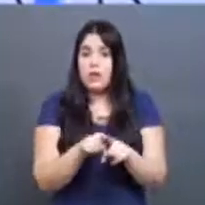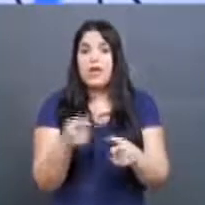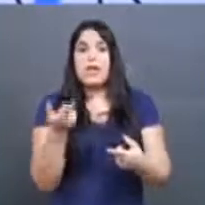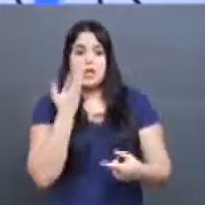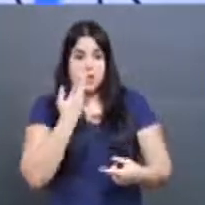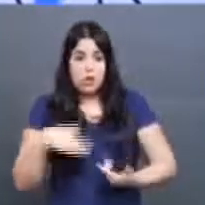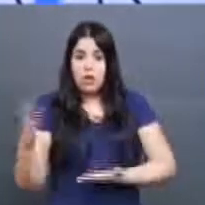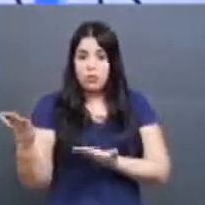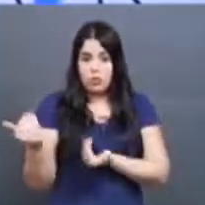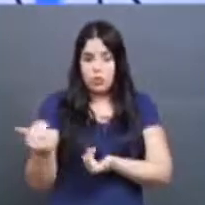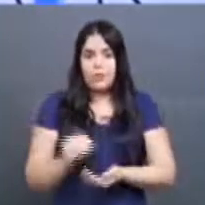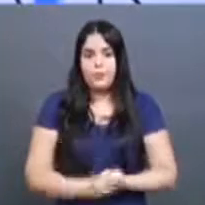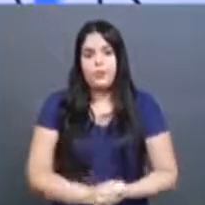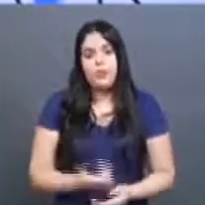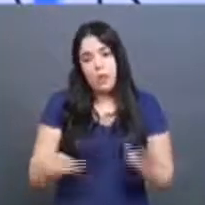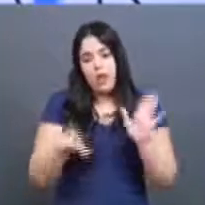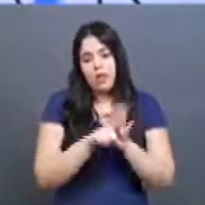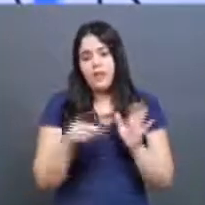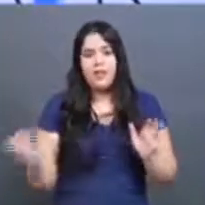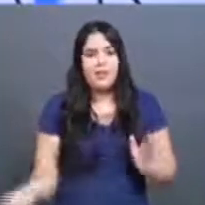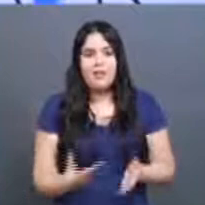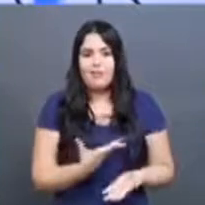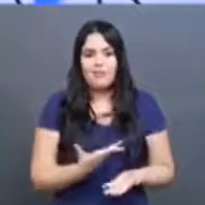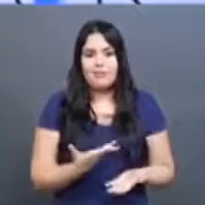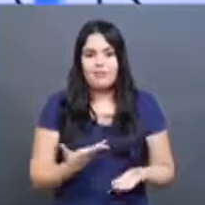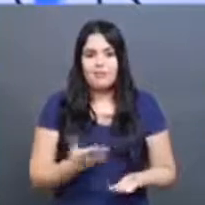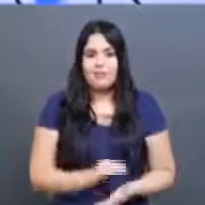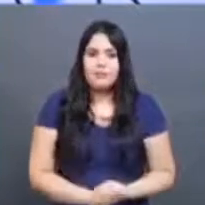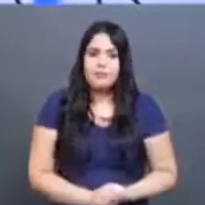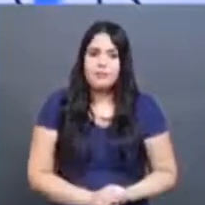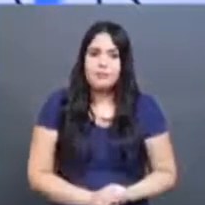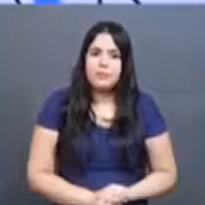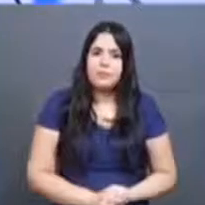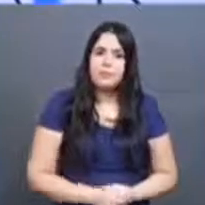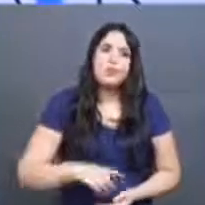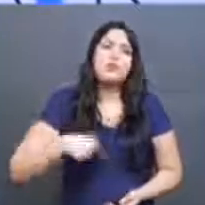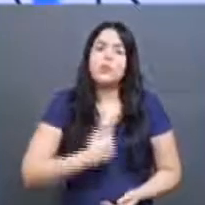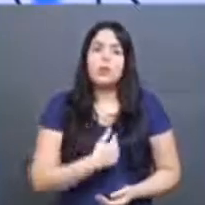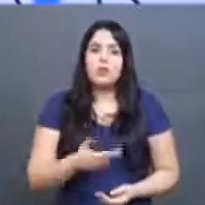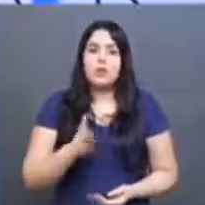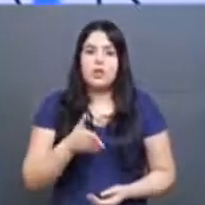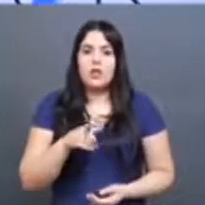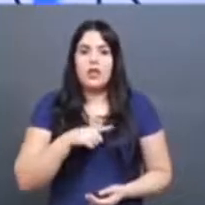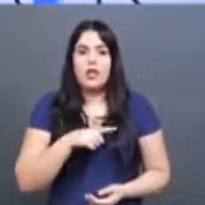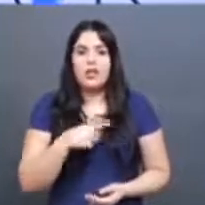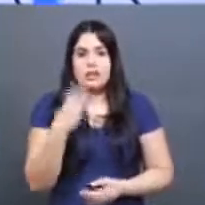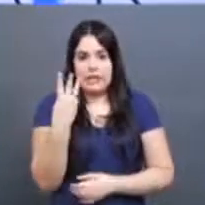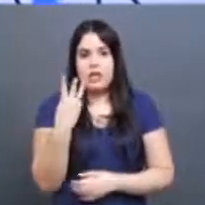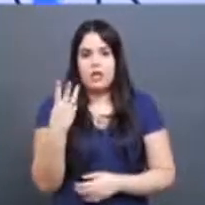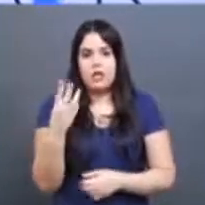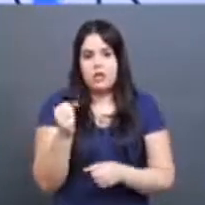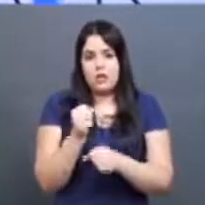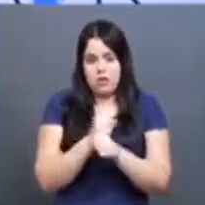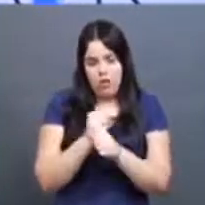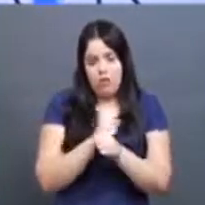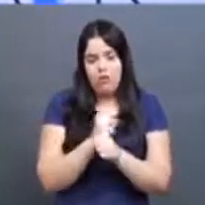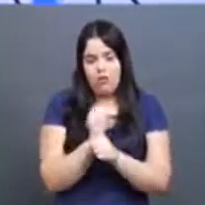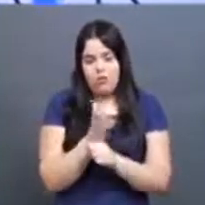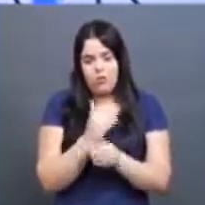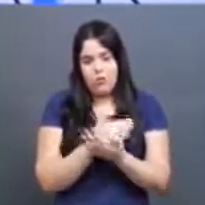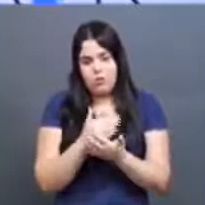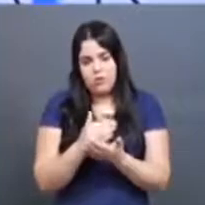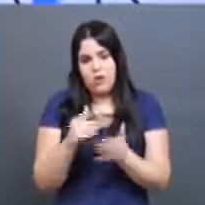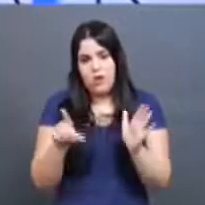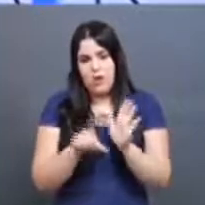adolescentes. Então, a legislação, ela é nova, ela é recente. Embora nós já tenhamos aí três anos de vigência da lei,